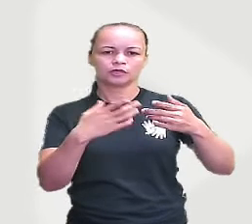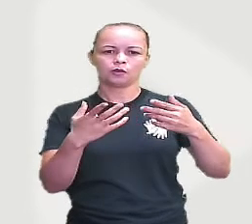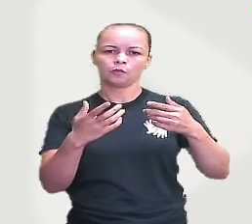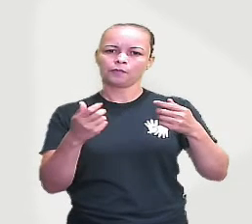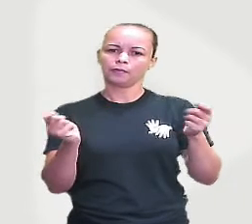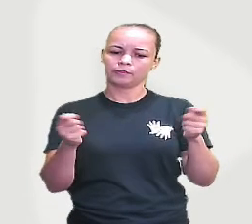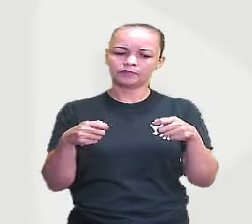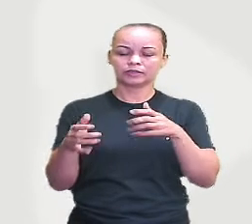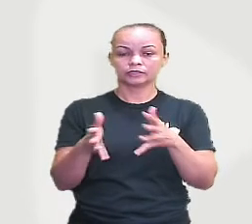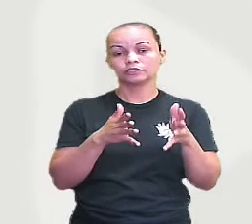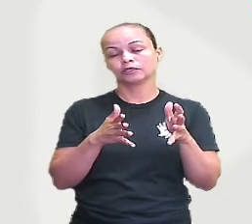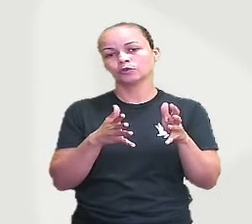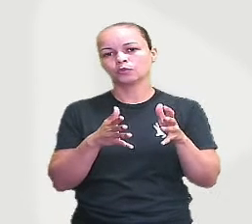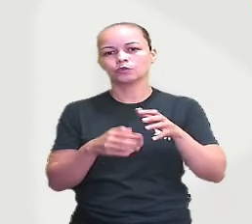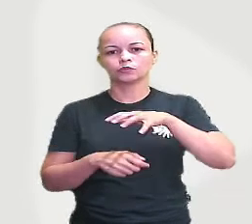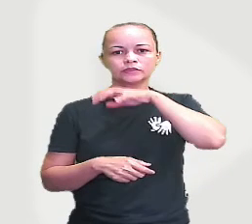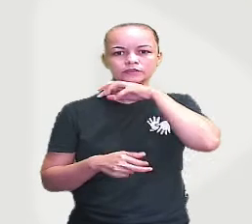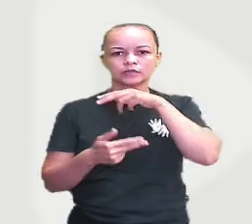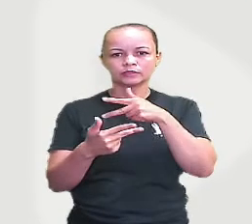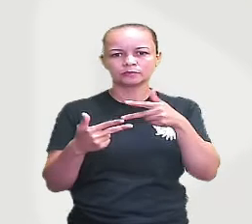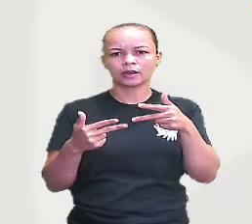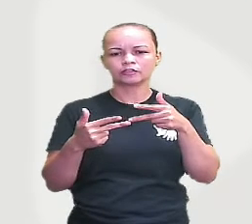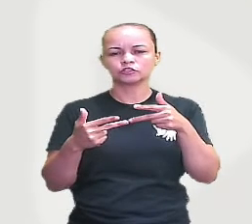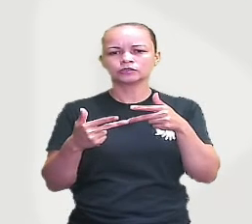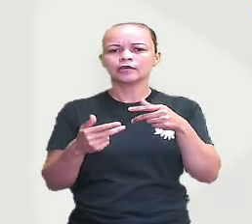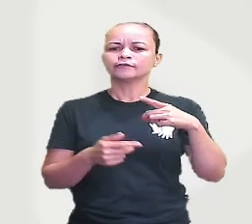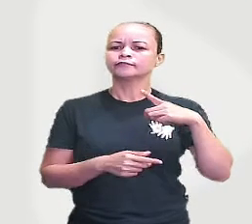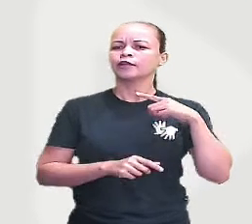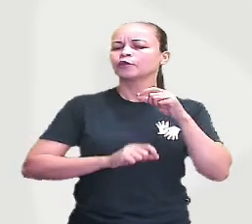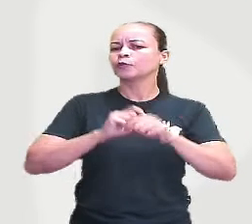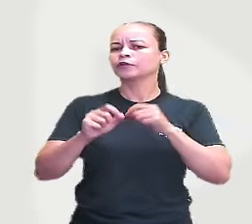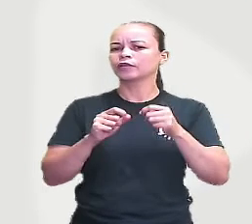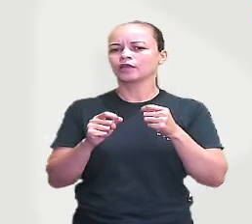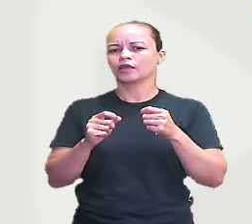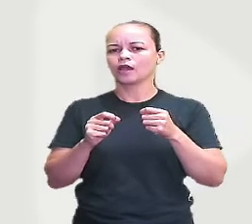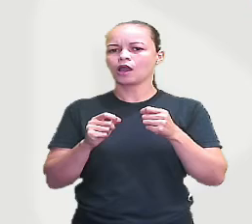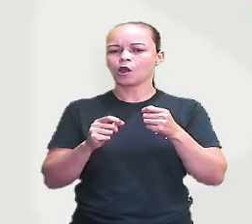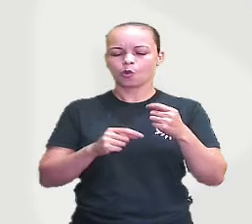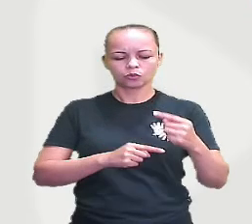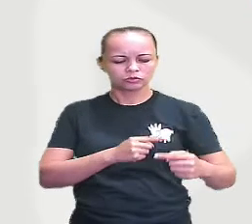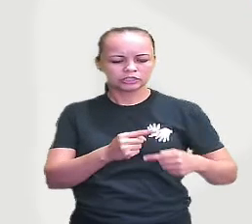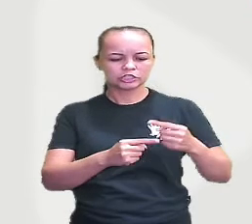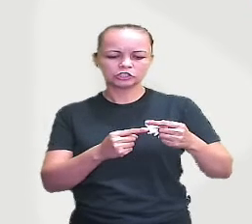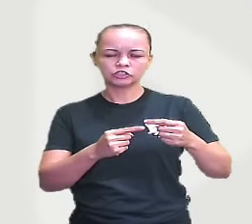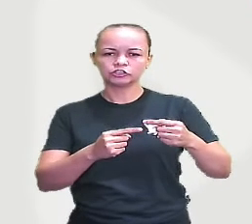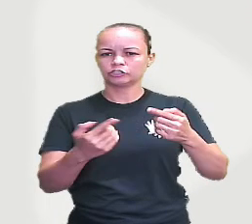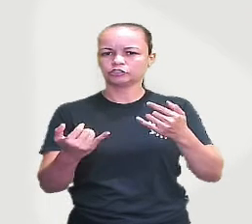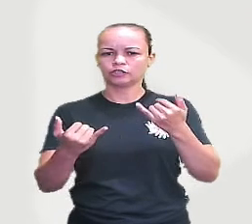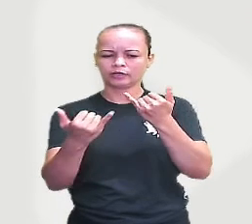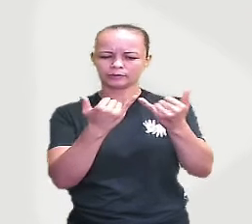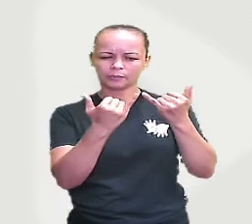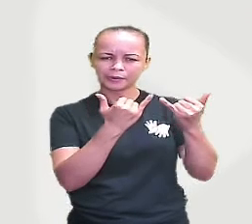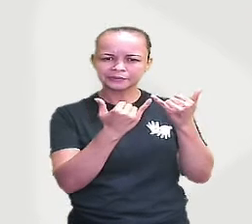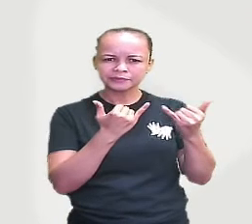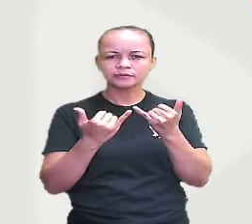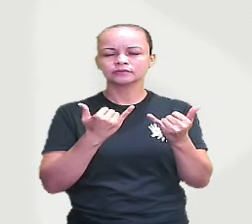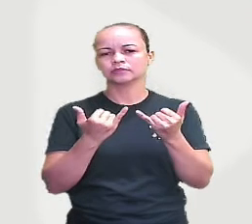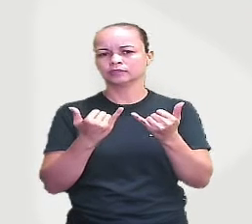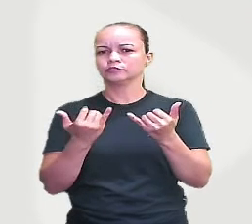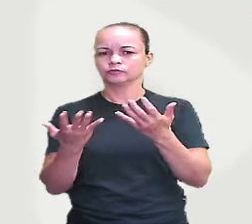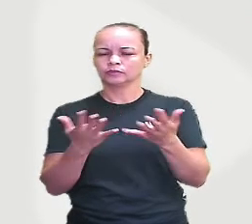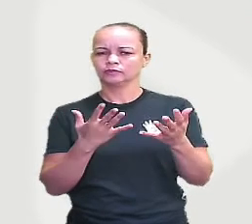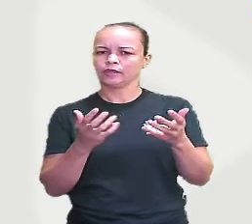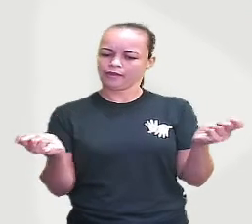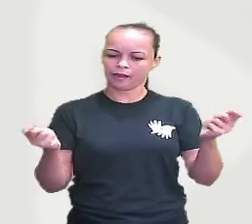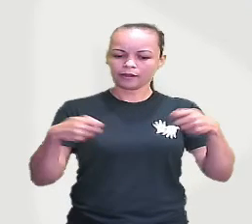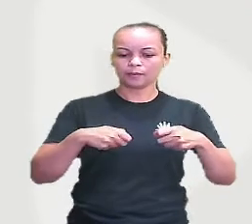que os animais promovam o quê? A origem de seres semelhantes a si próprio. É aquela coisa. É